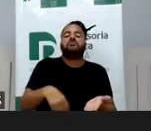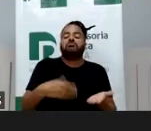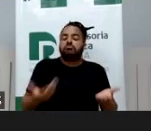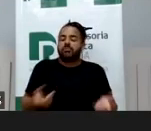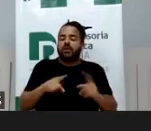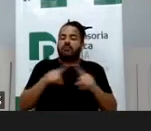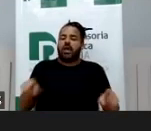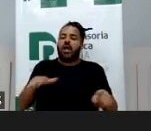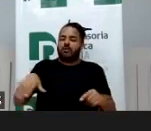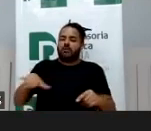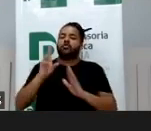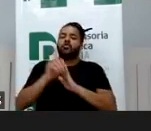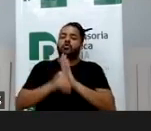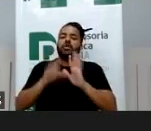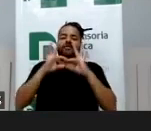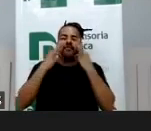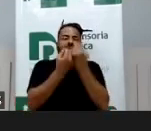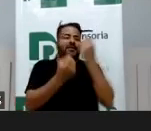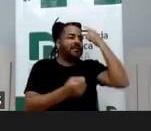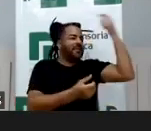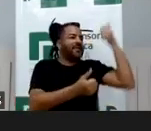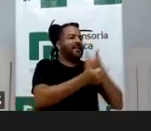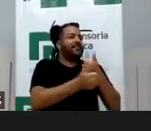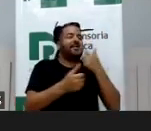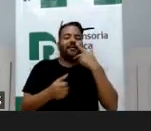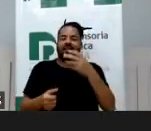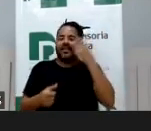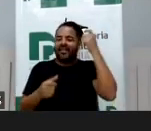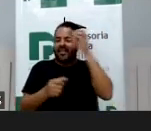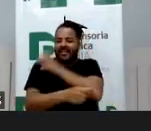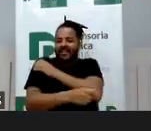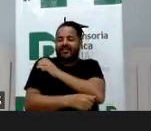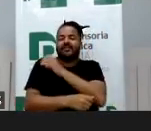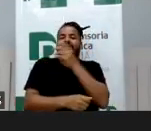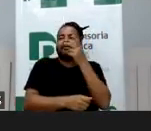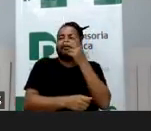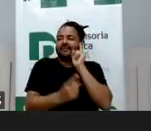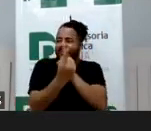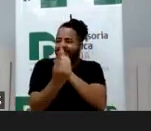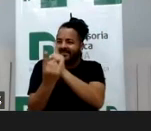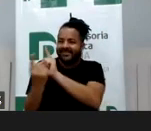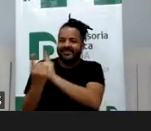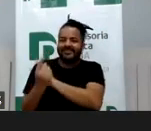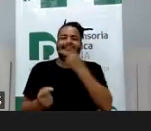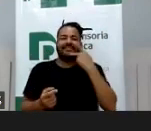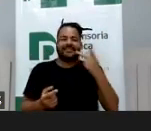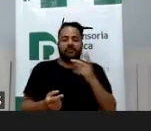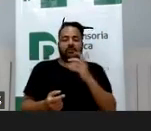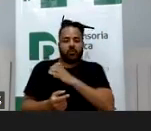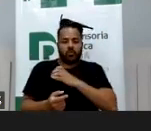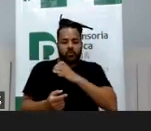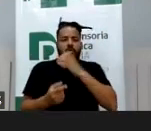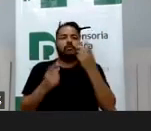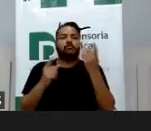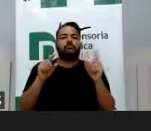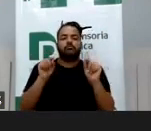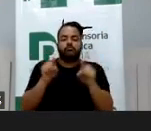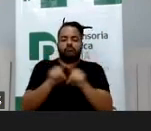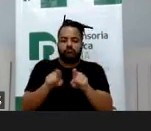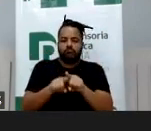direito das famílias, me lembrei que eu estava contando do meu cliente, quando eu terminar de falar isso, eu conto. No campo do direito das famílias,